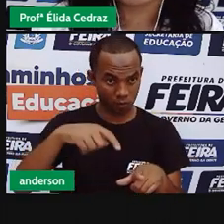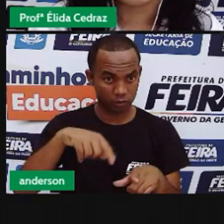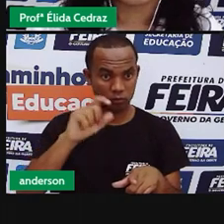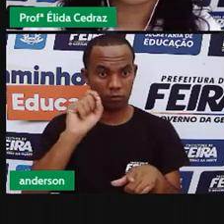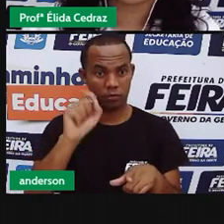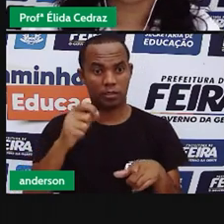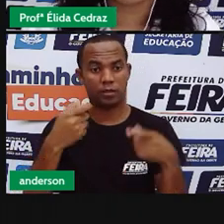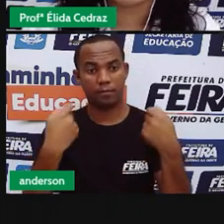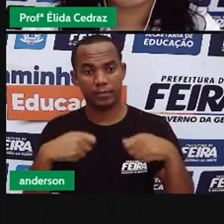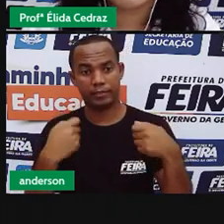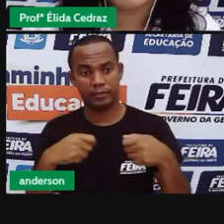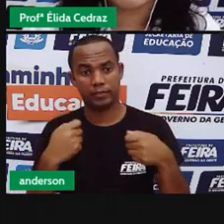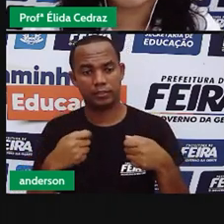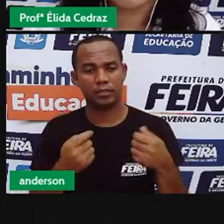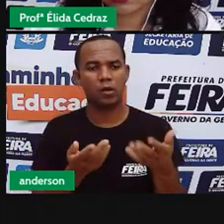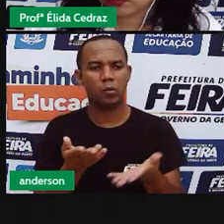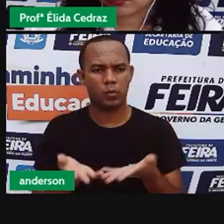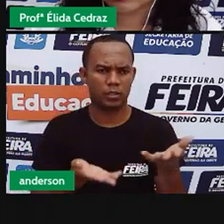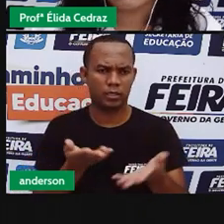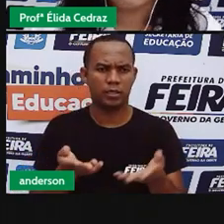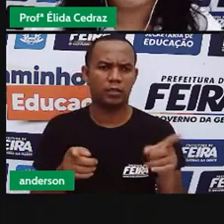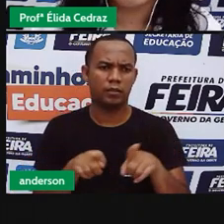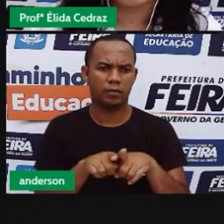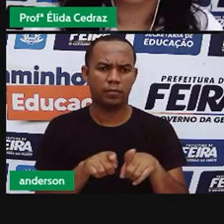espaços é a preservação.